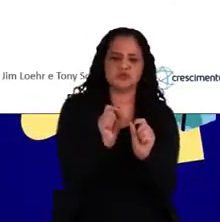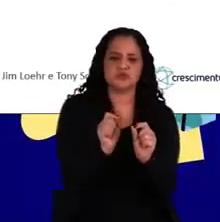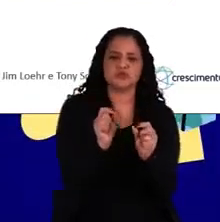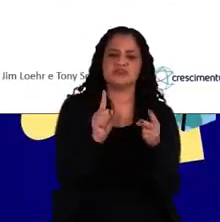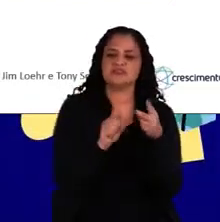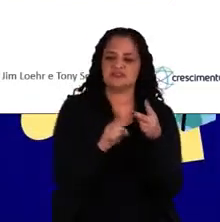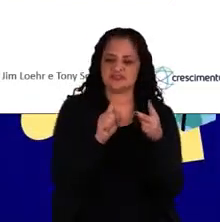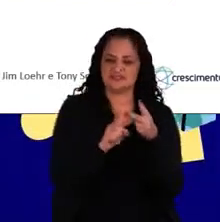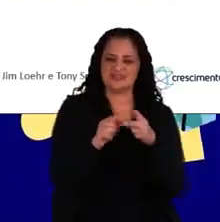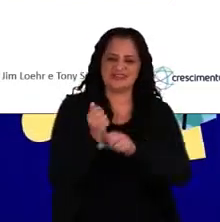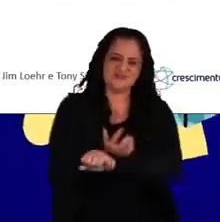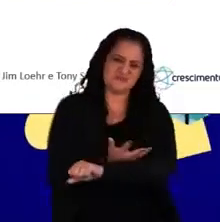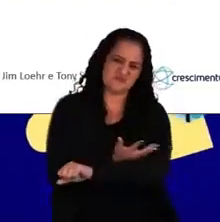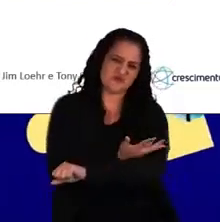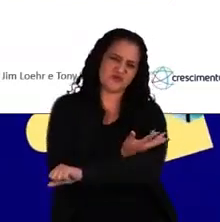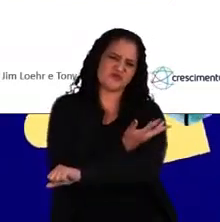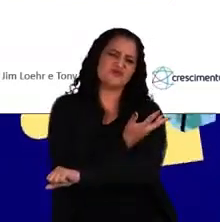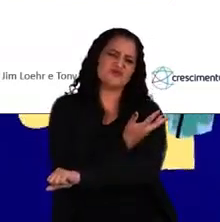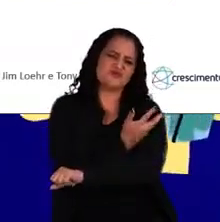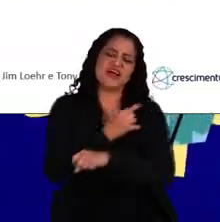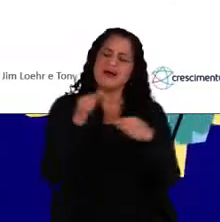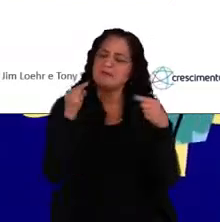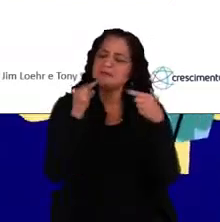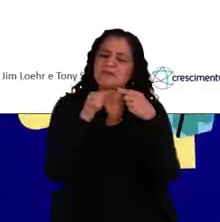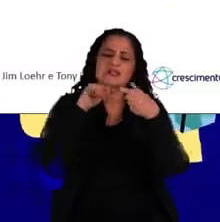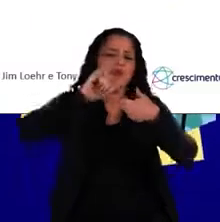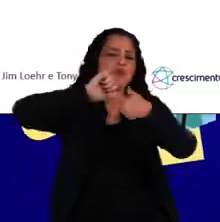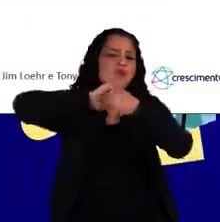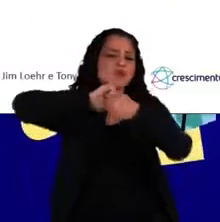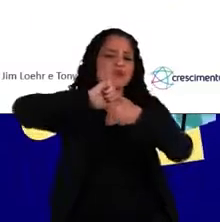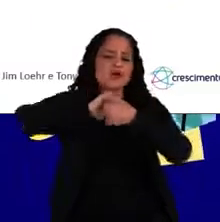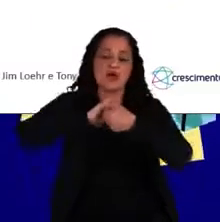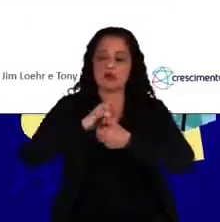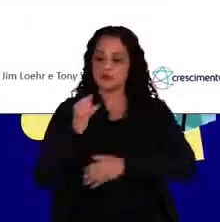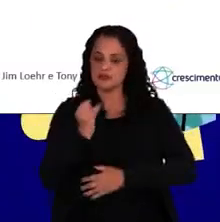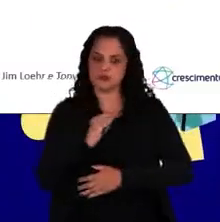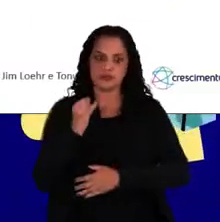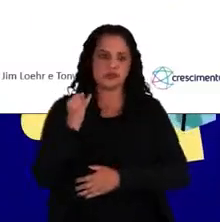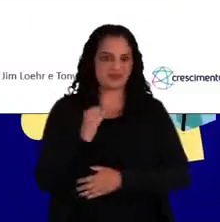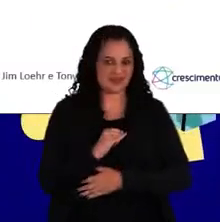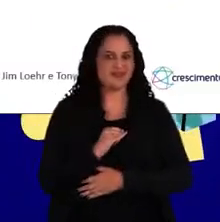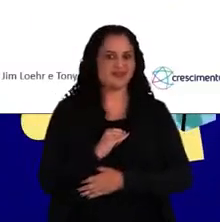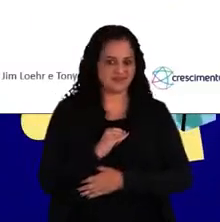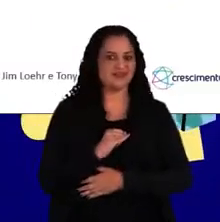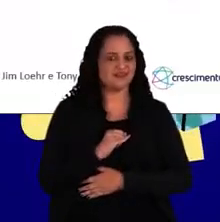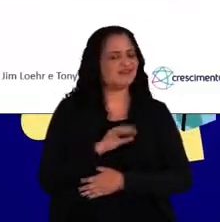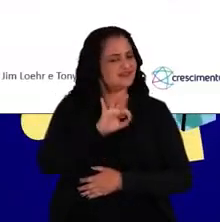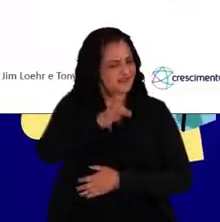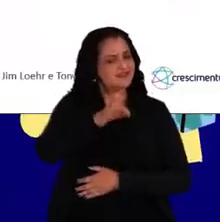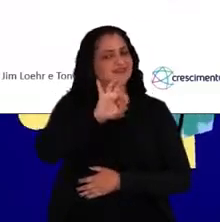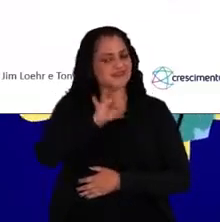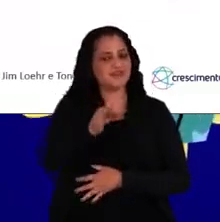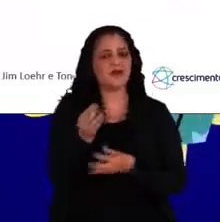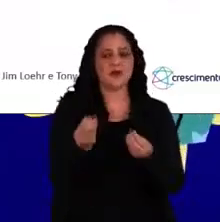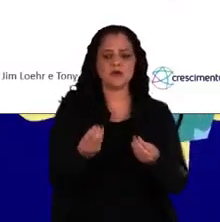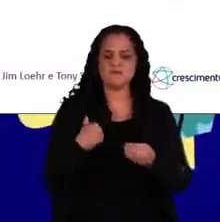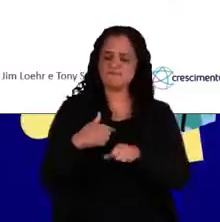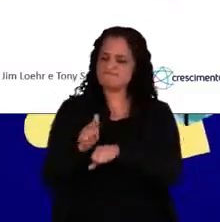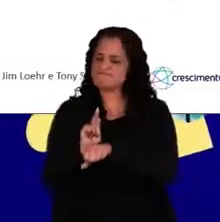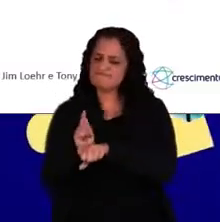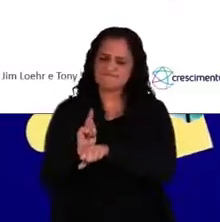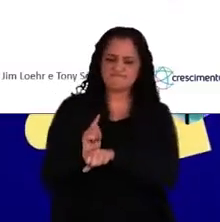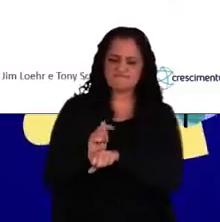questões emocionais, que envolve a qualidade dessa energia. Então, sim, como eu tenho